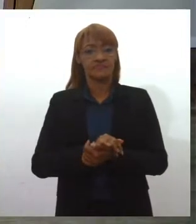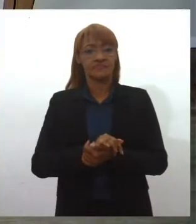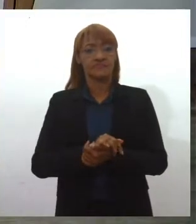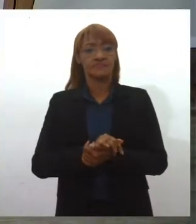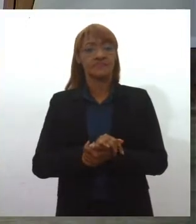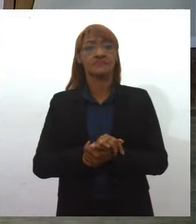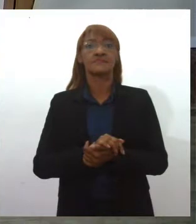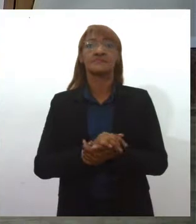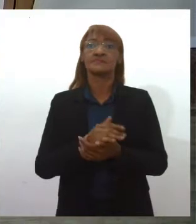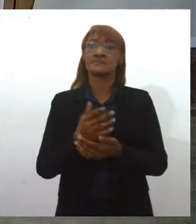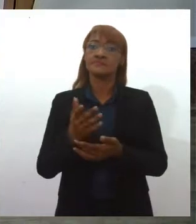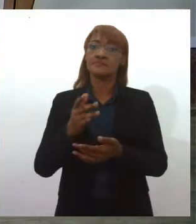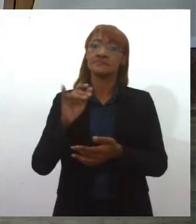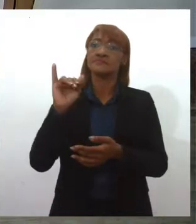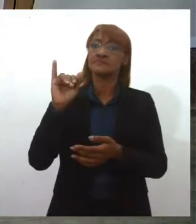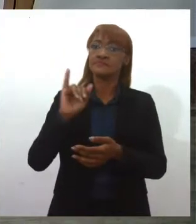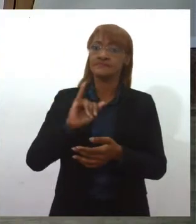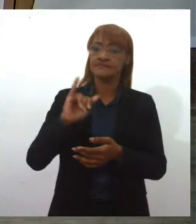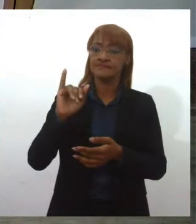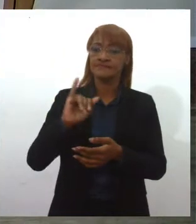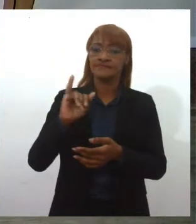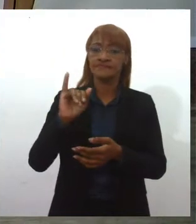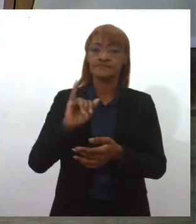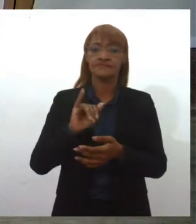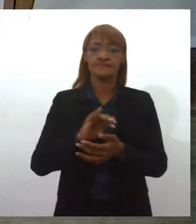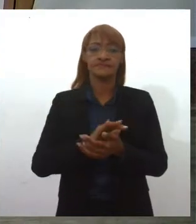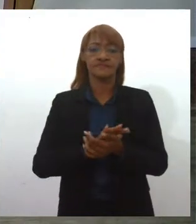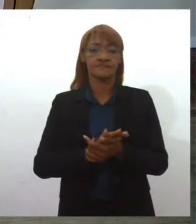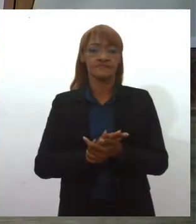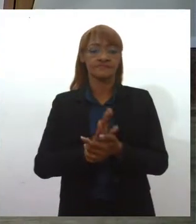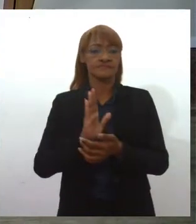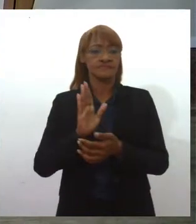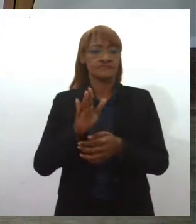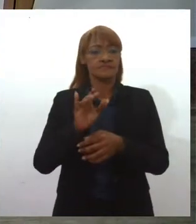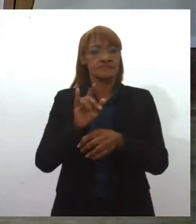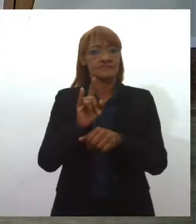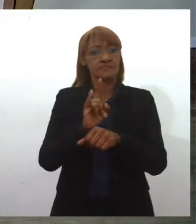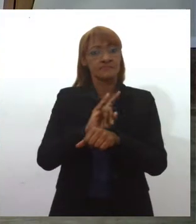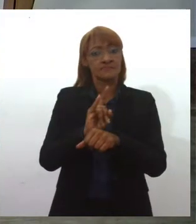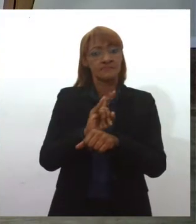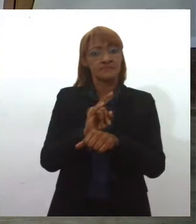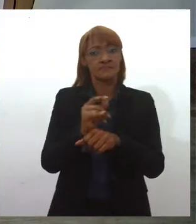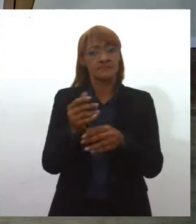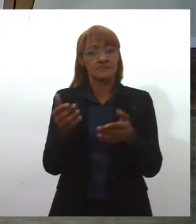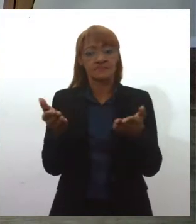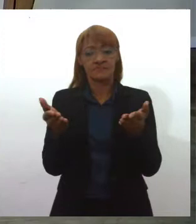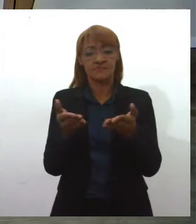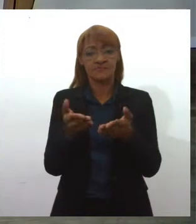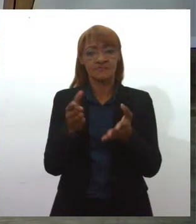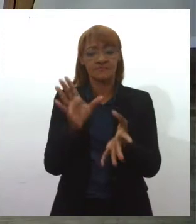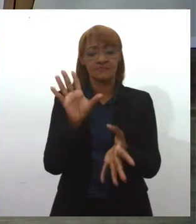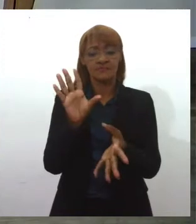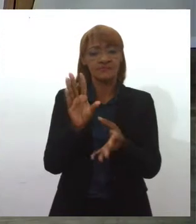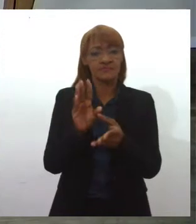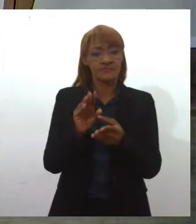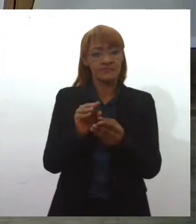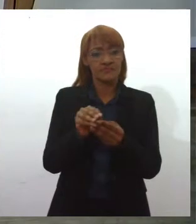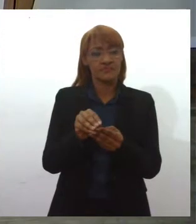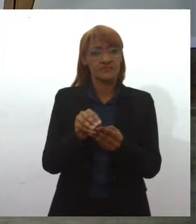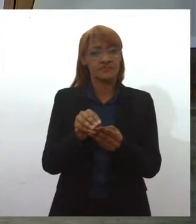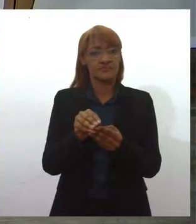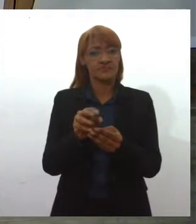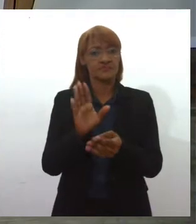Olha que interessante, né? Esse trechinho aí do documentário que traz um pouco da trajetória inicial